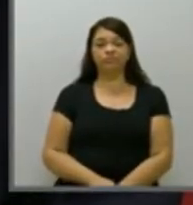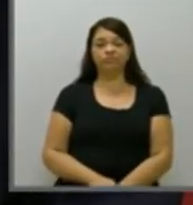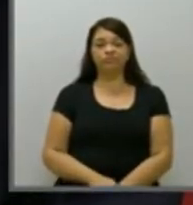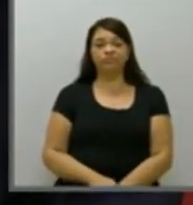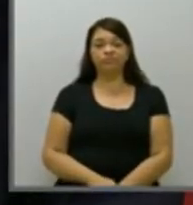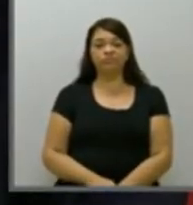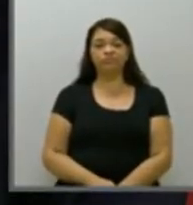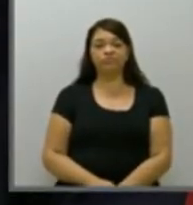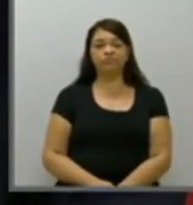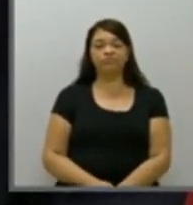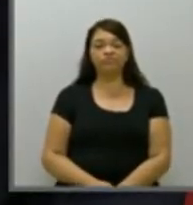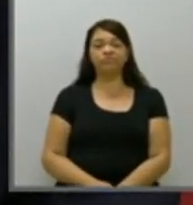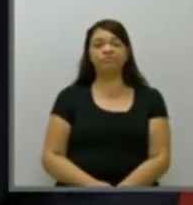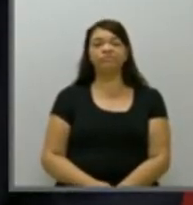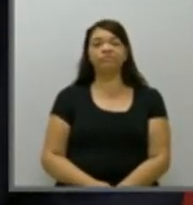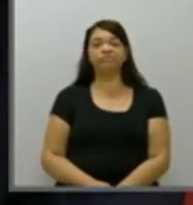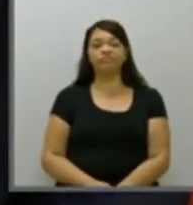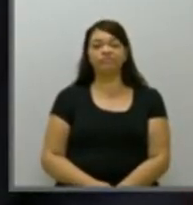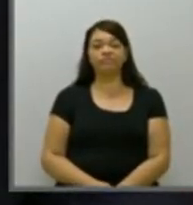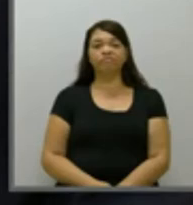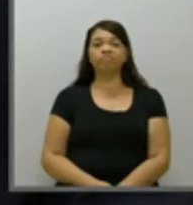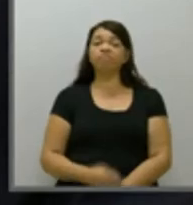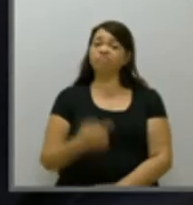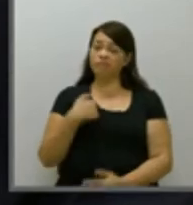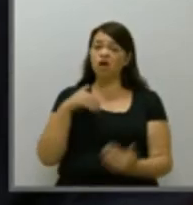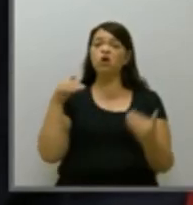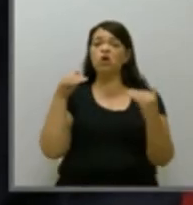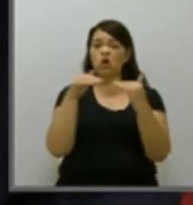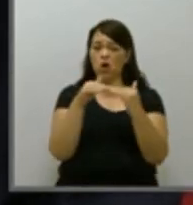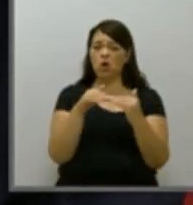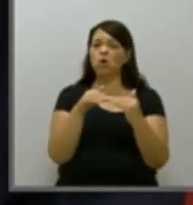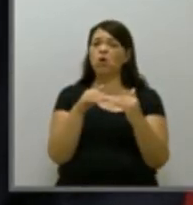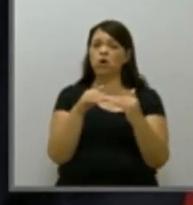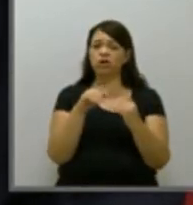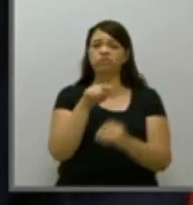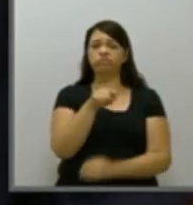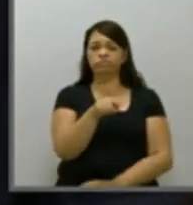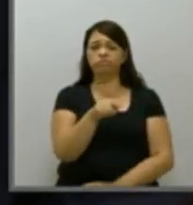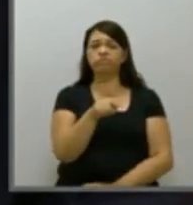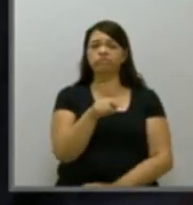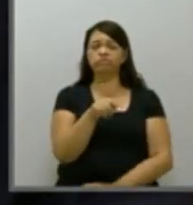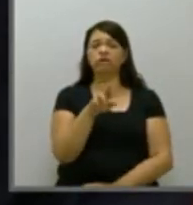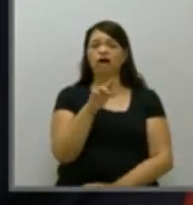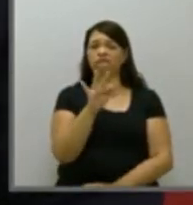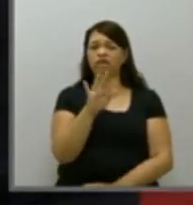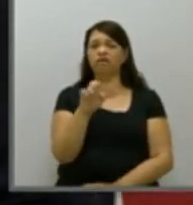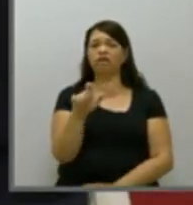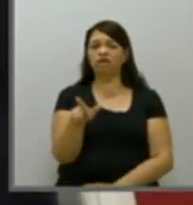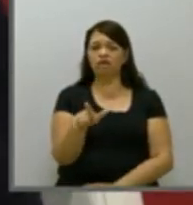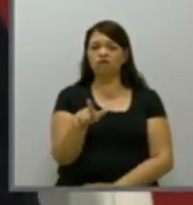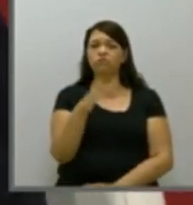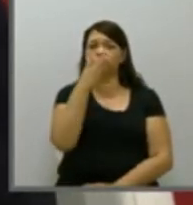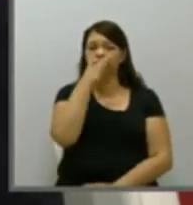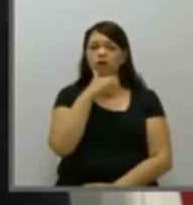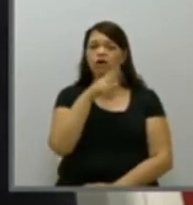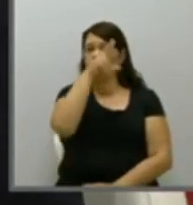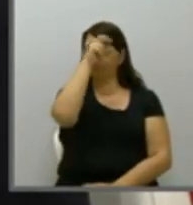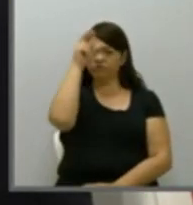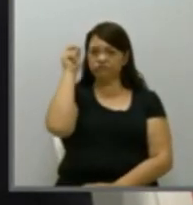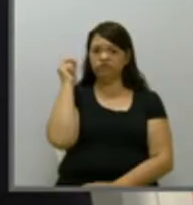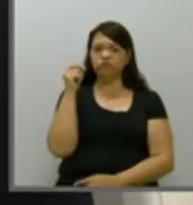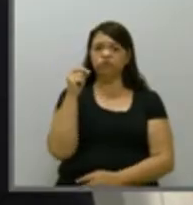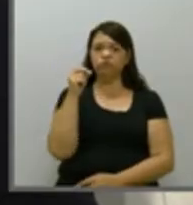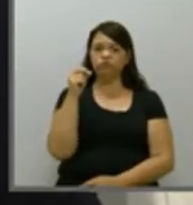Pois um minuto. Um minuto. Eu concordo plenamente contigo, Rafael, eu acho que o prefeito que assumir a gravataí,